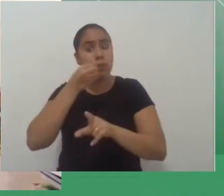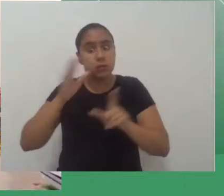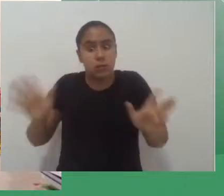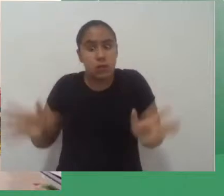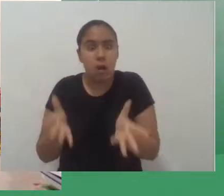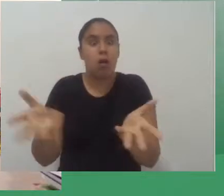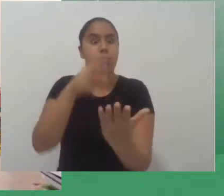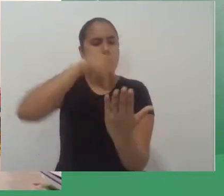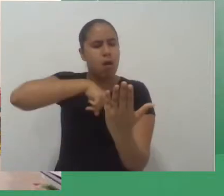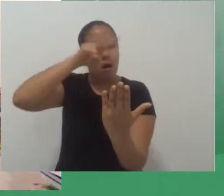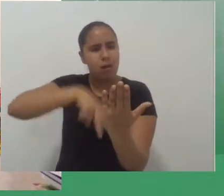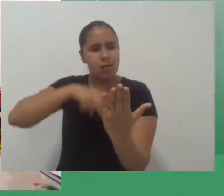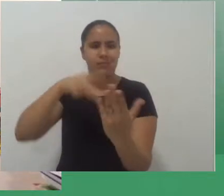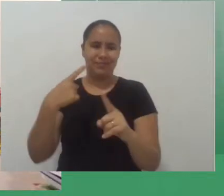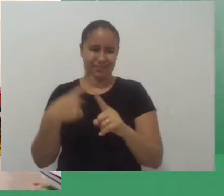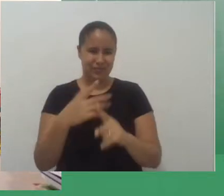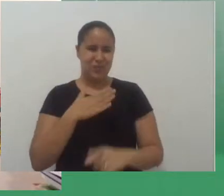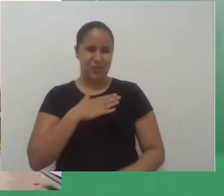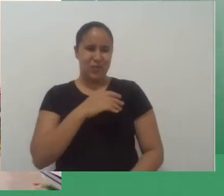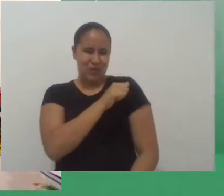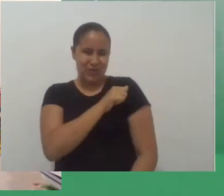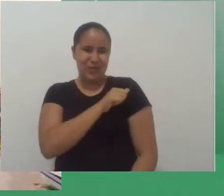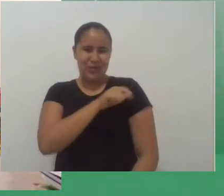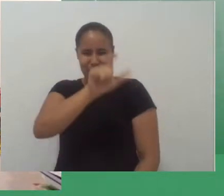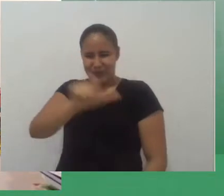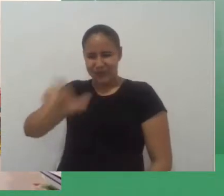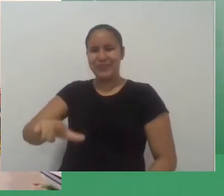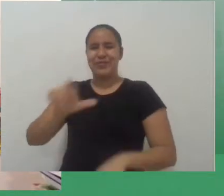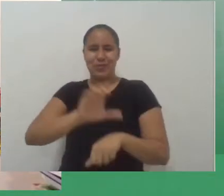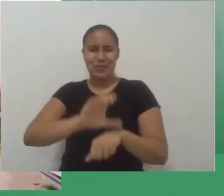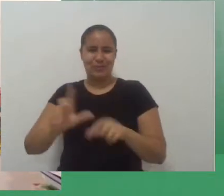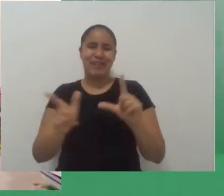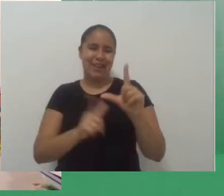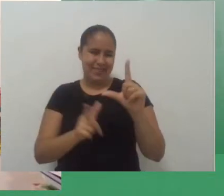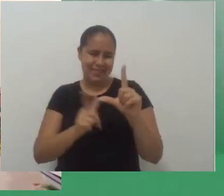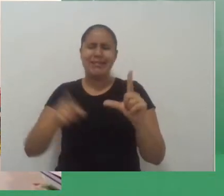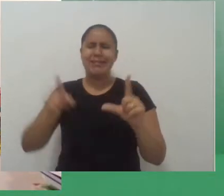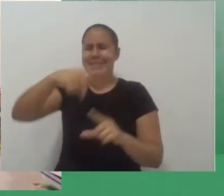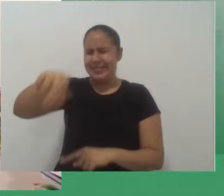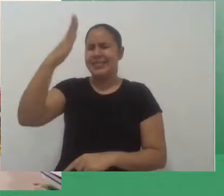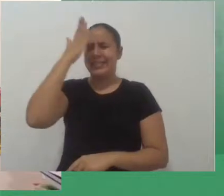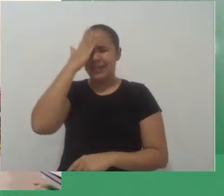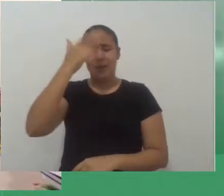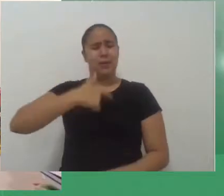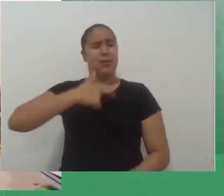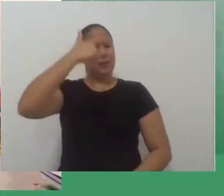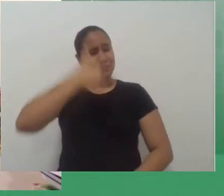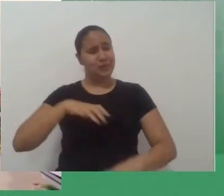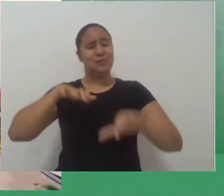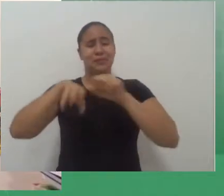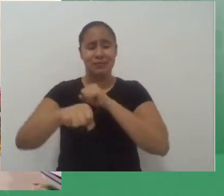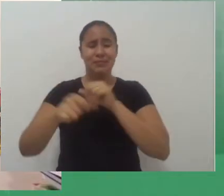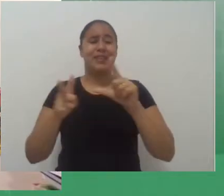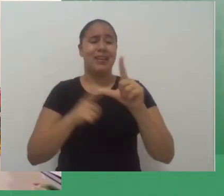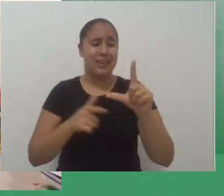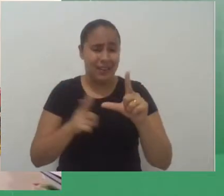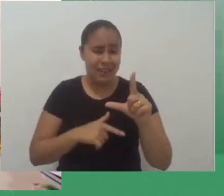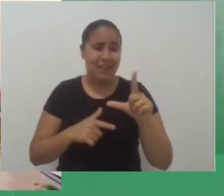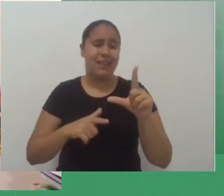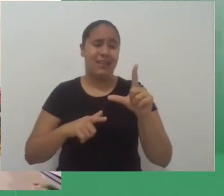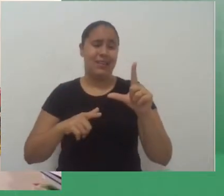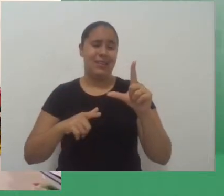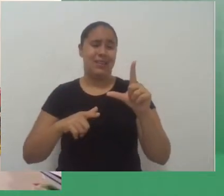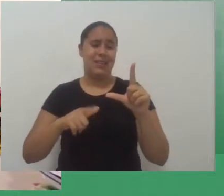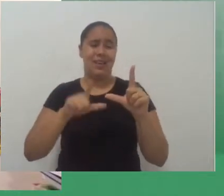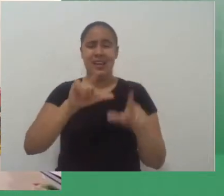de letras, eles sabem que eu, eu sou formada em letras, né, e suas literaturas, mas eu não